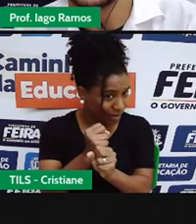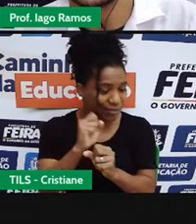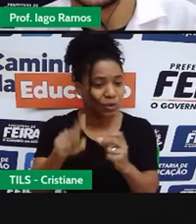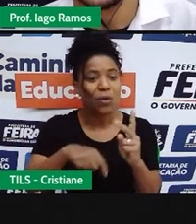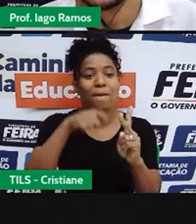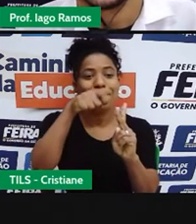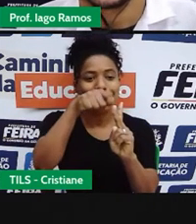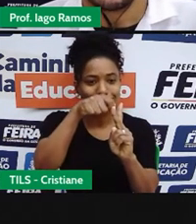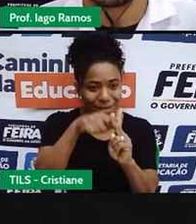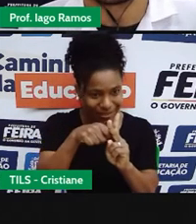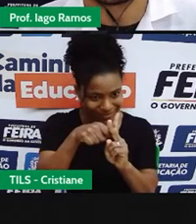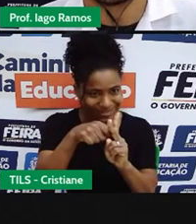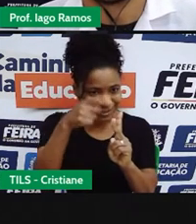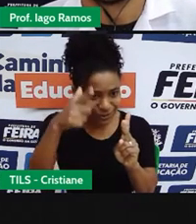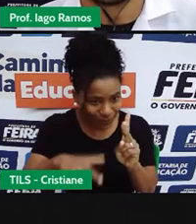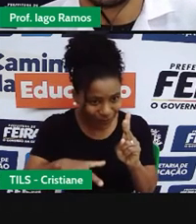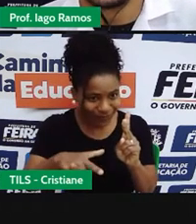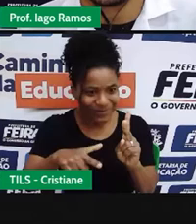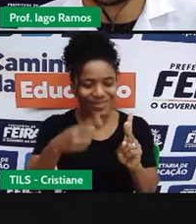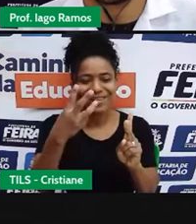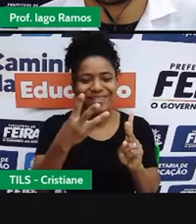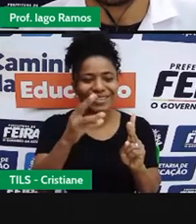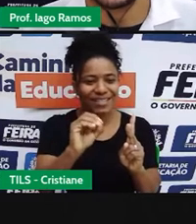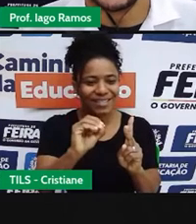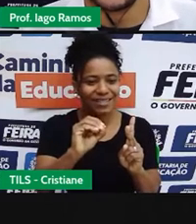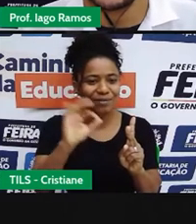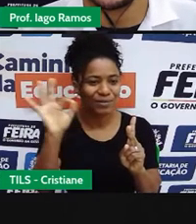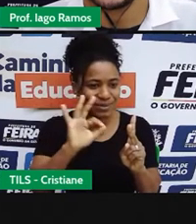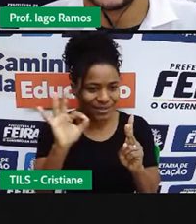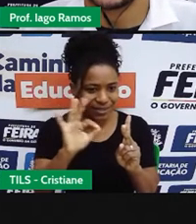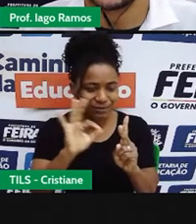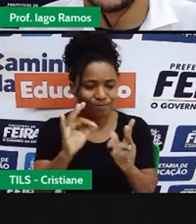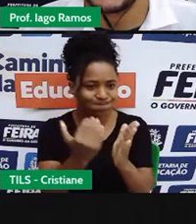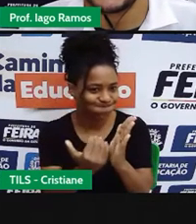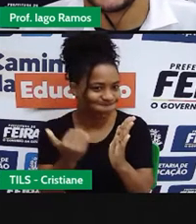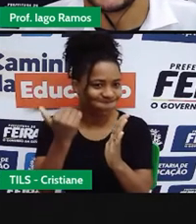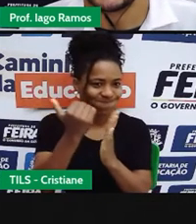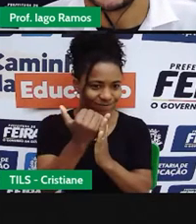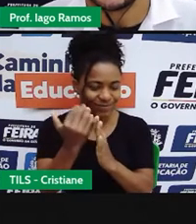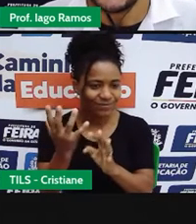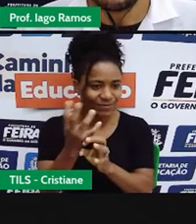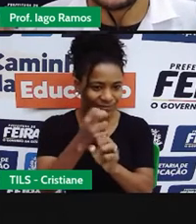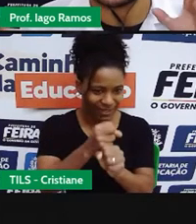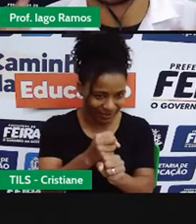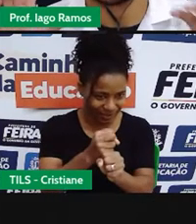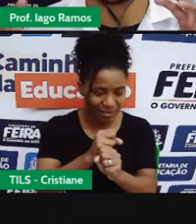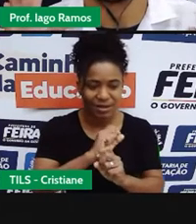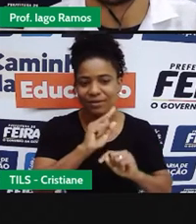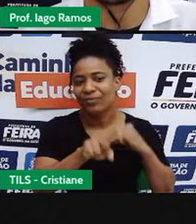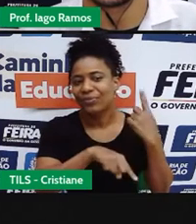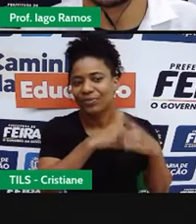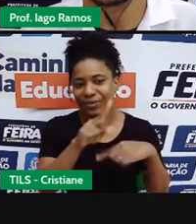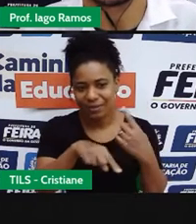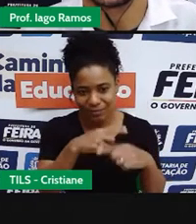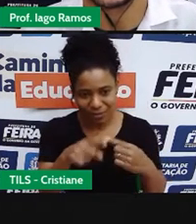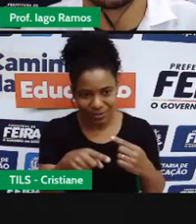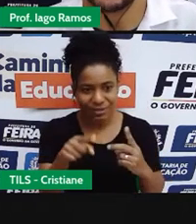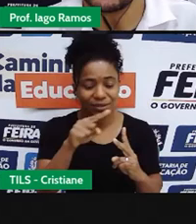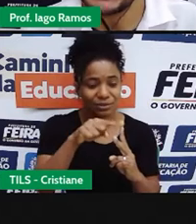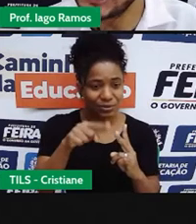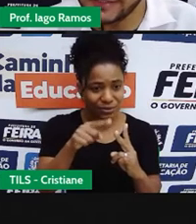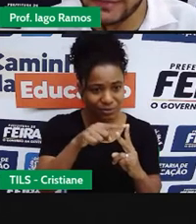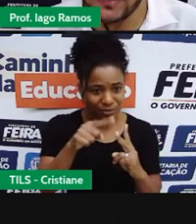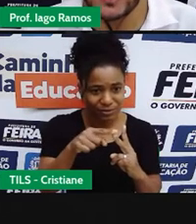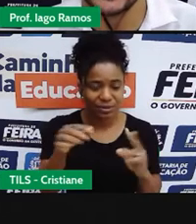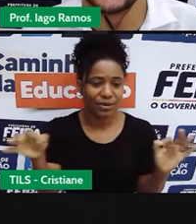depois fazer o aumento de 30% que foi dado no mês seguinte. Depois que a gente tiver essas duas coisas